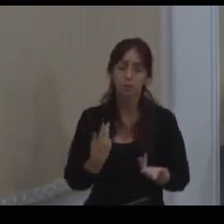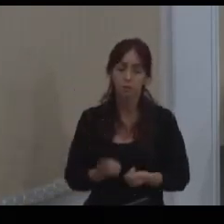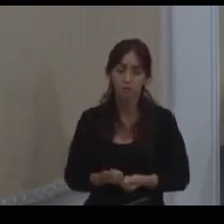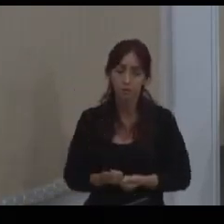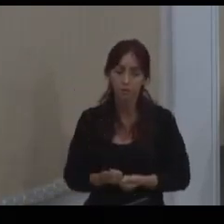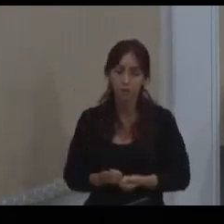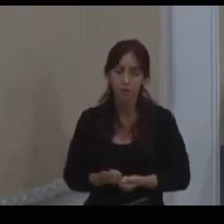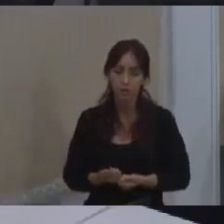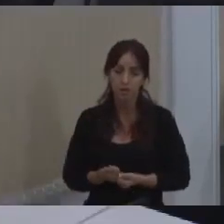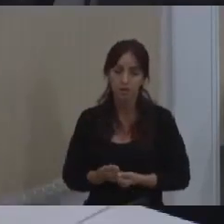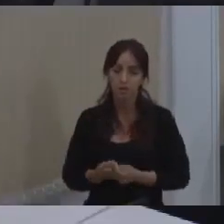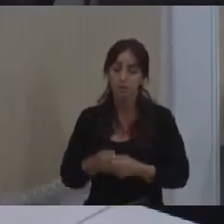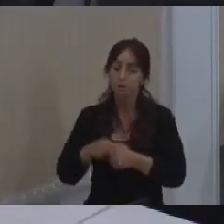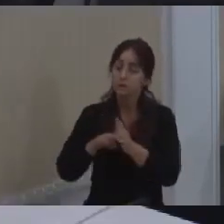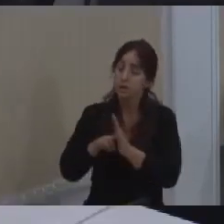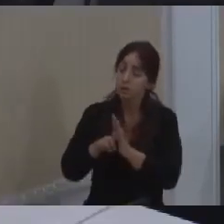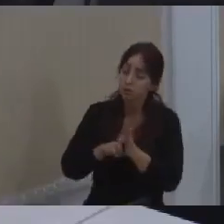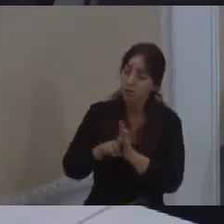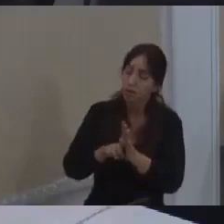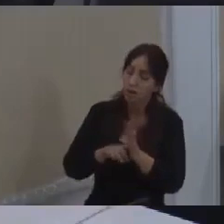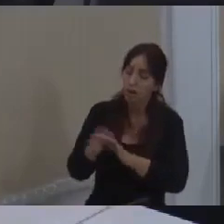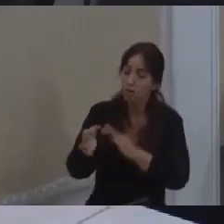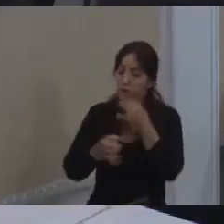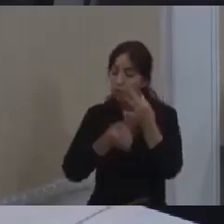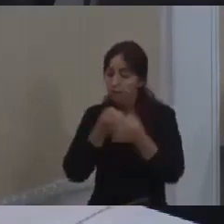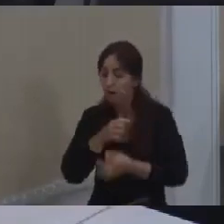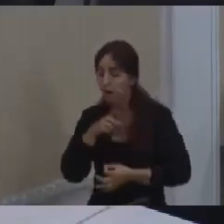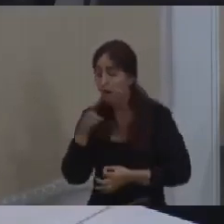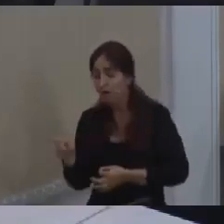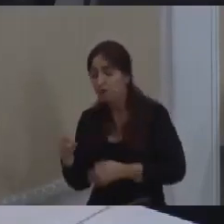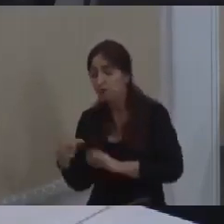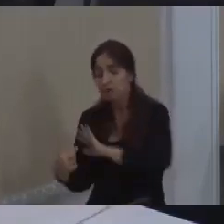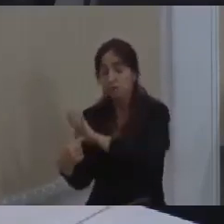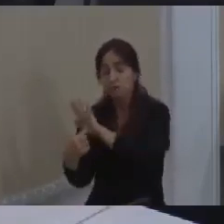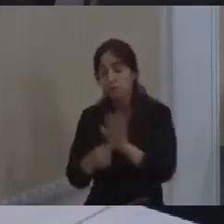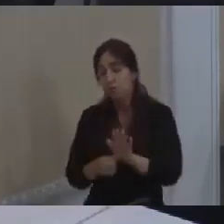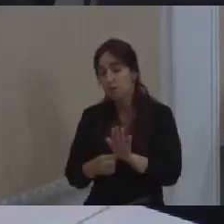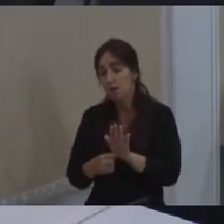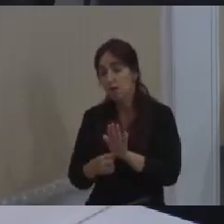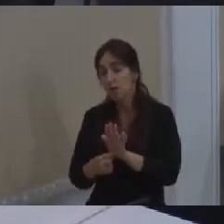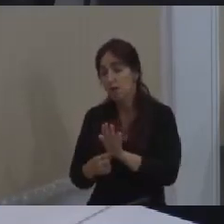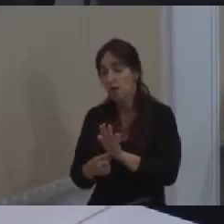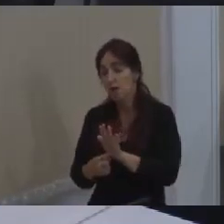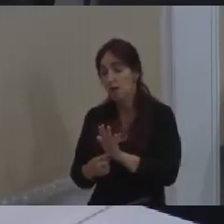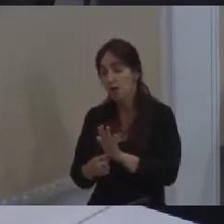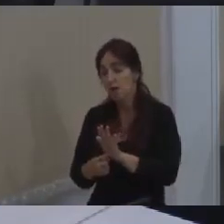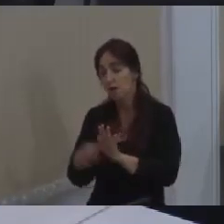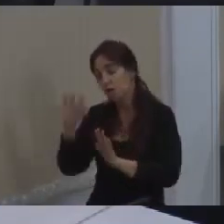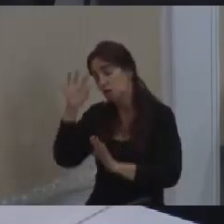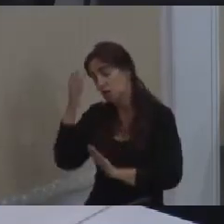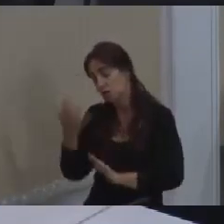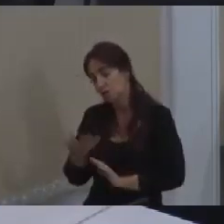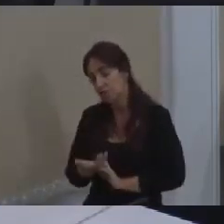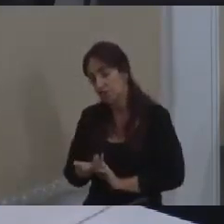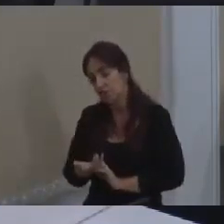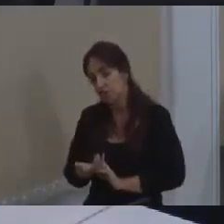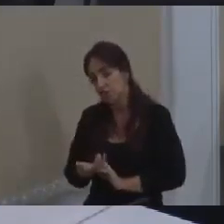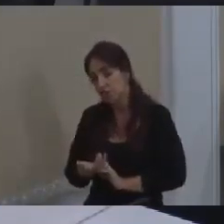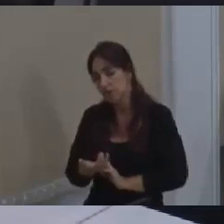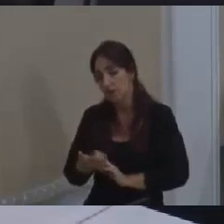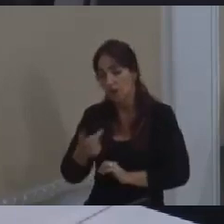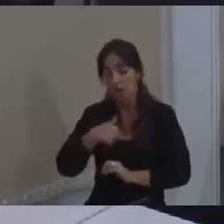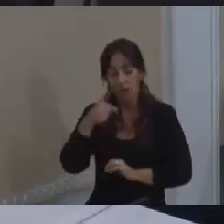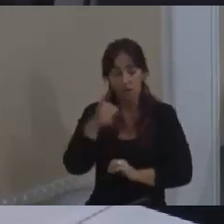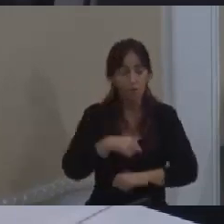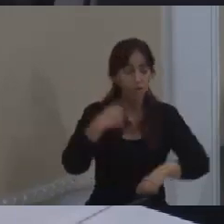de questionar e vocês apresentarem as soluções o que a gente quer eu topo discutir qualquer coisa e